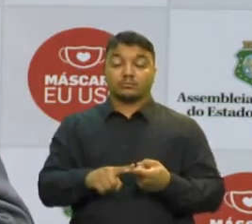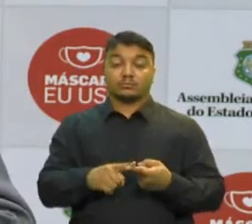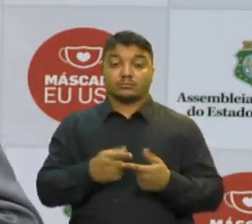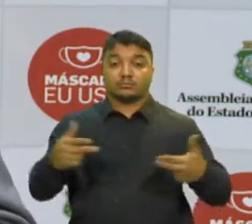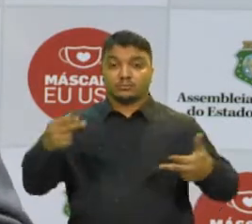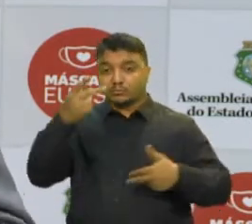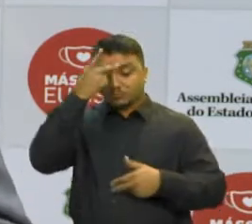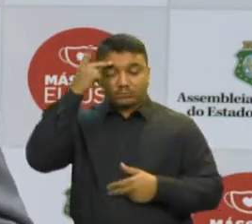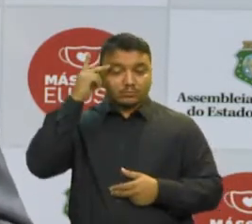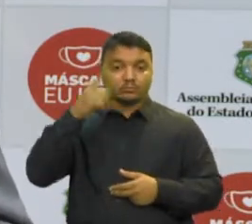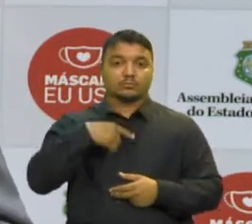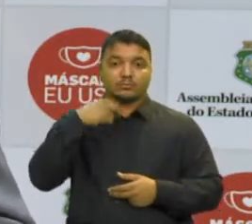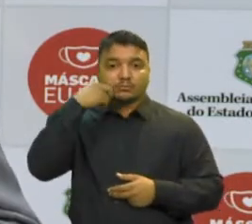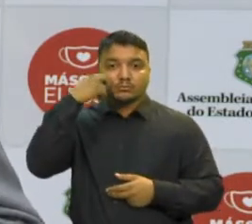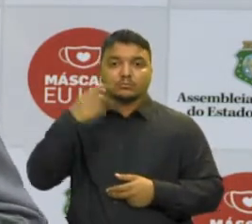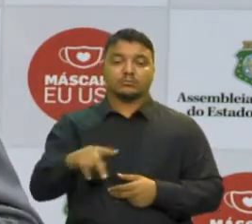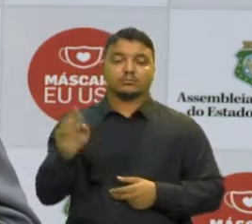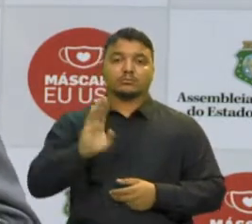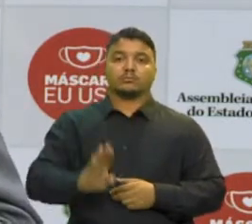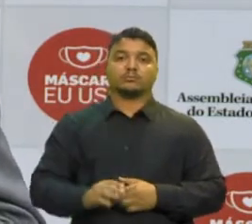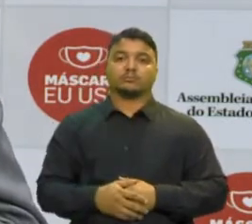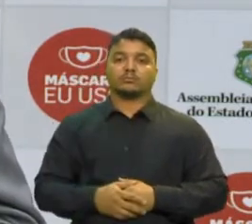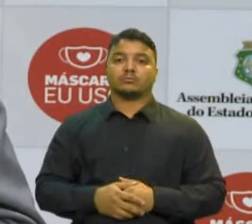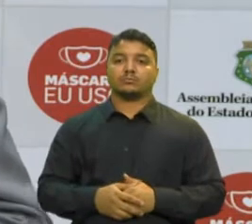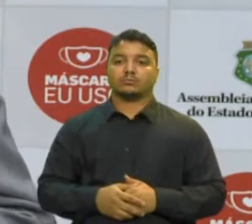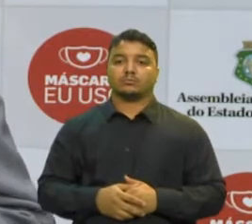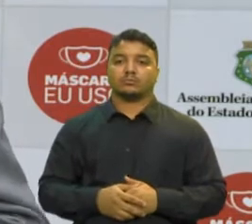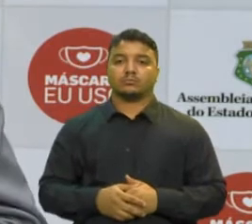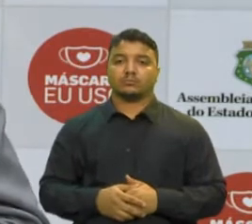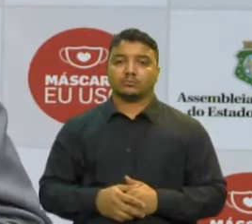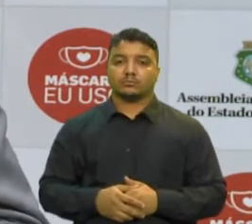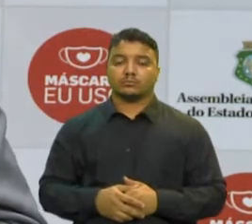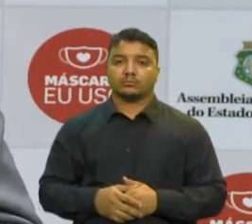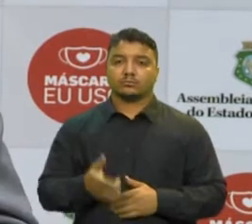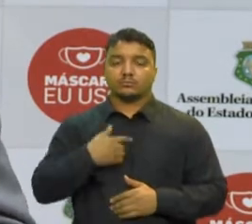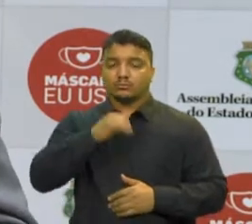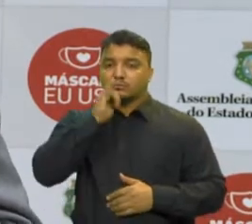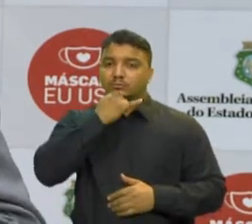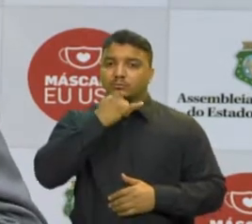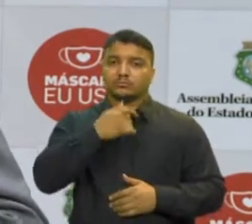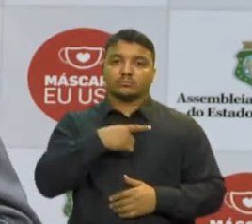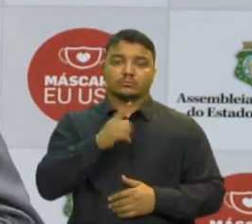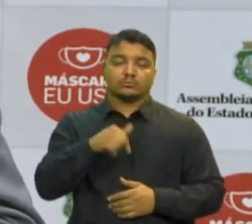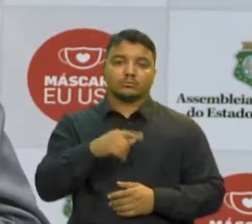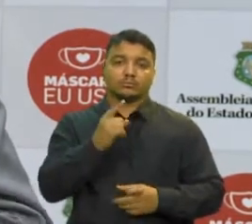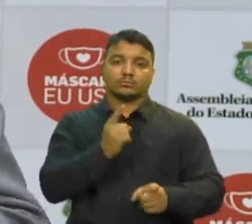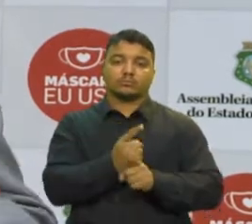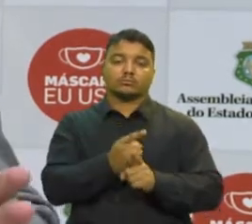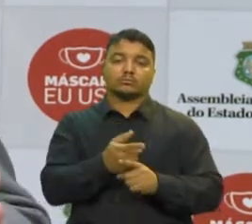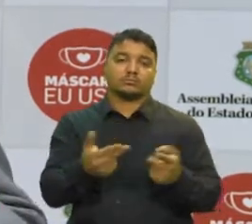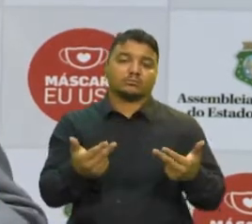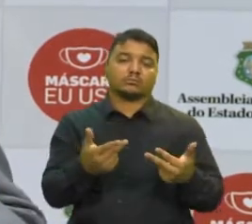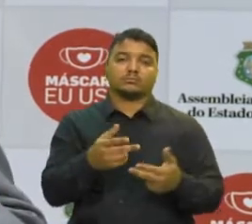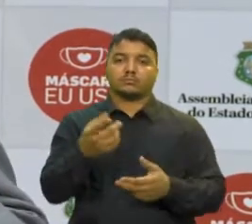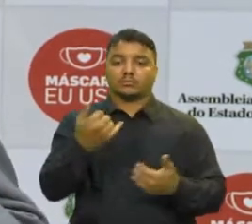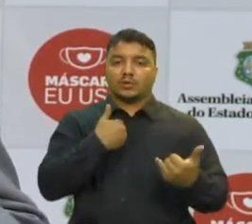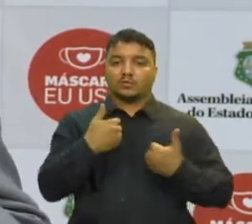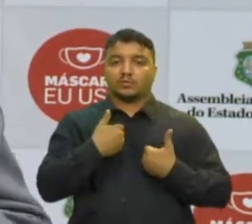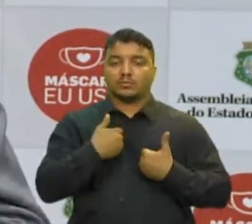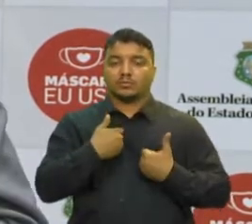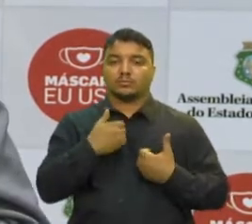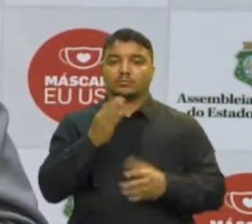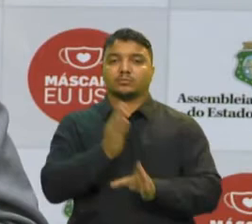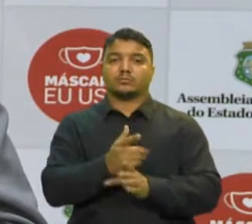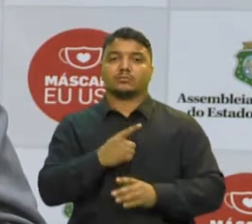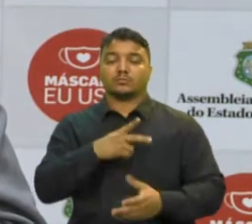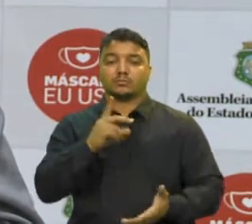envergonhem o Brasil Então eu fico muito triste a me deparar com um dado como esse Porque a gente vê que a realidade,